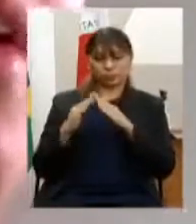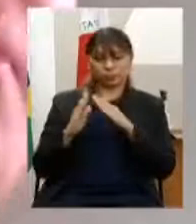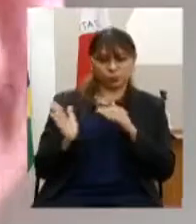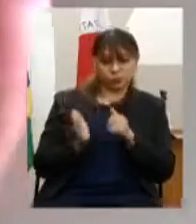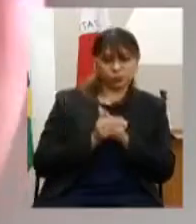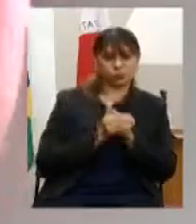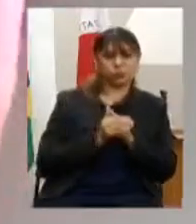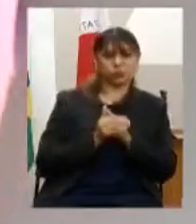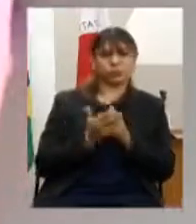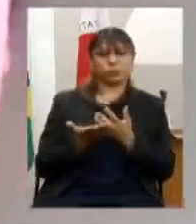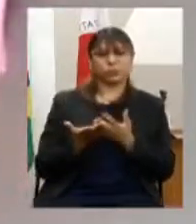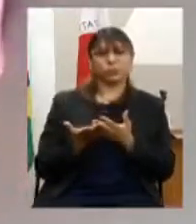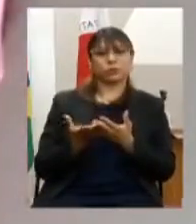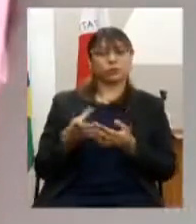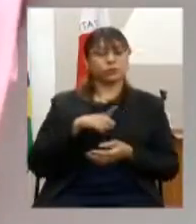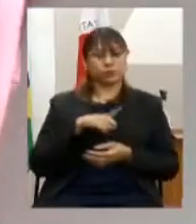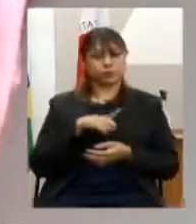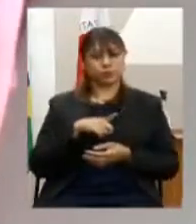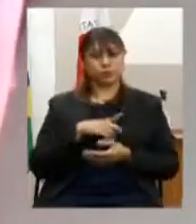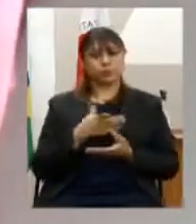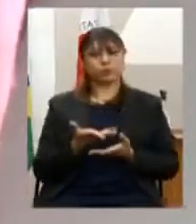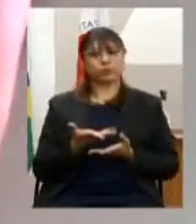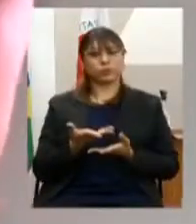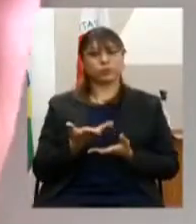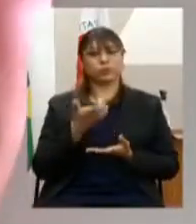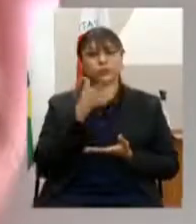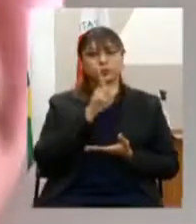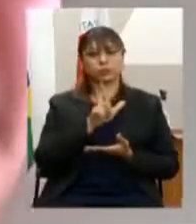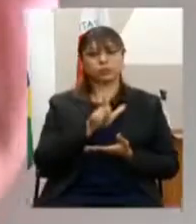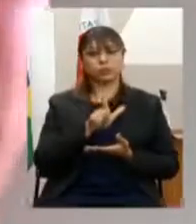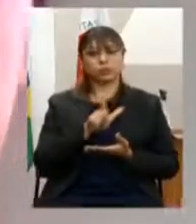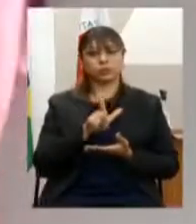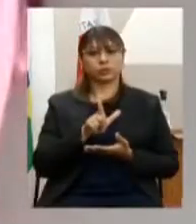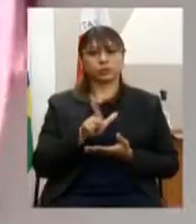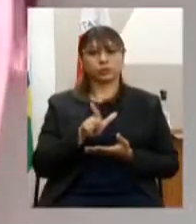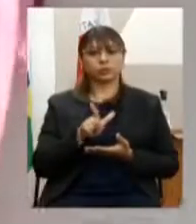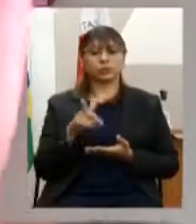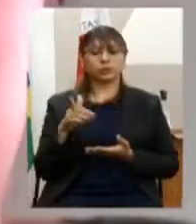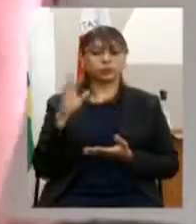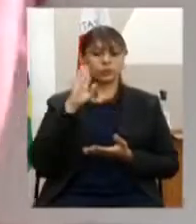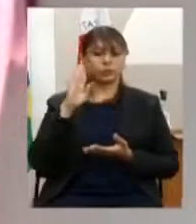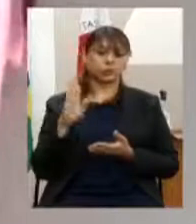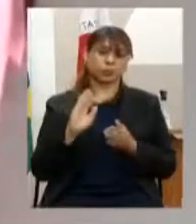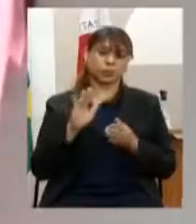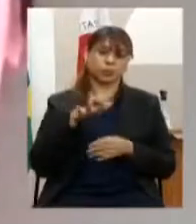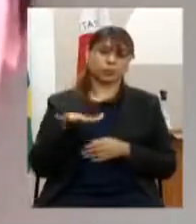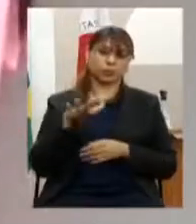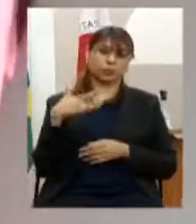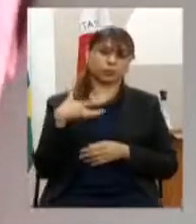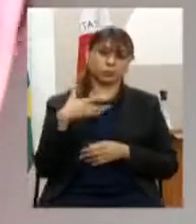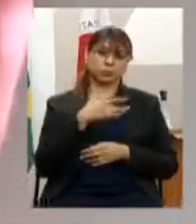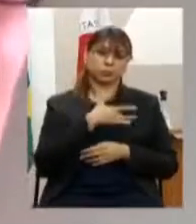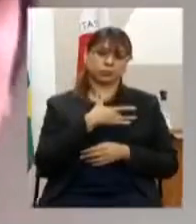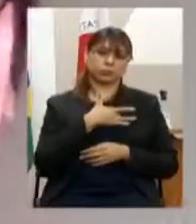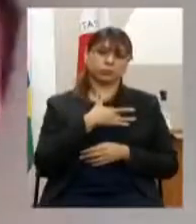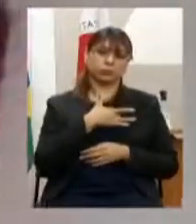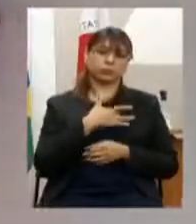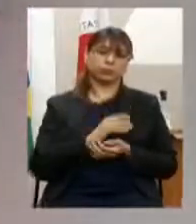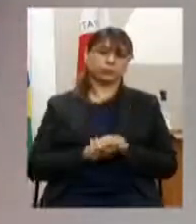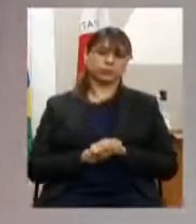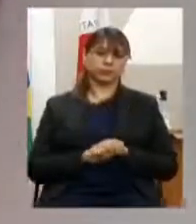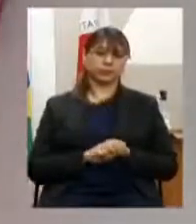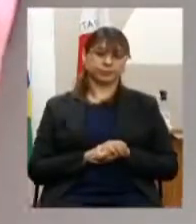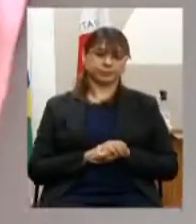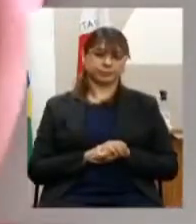bem mais vinculado a uma demanda principalmente da saúde apesar de que dialoga com ela